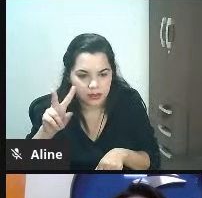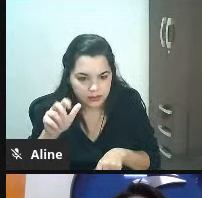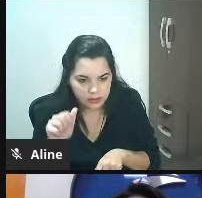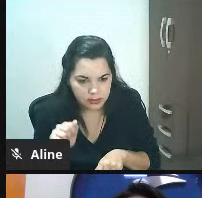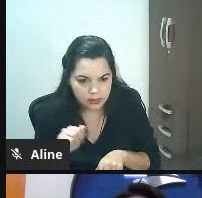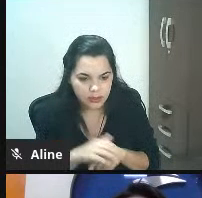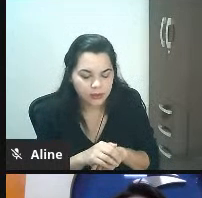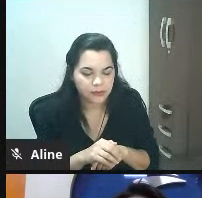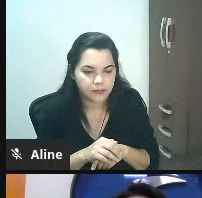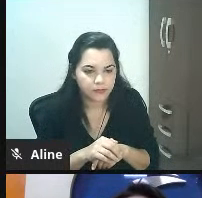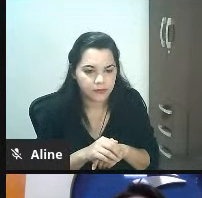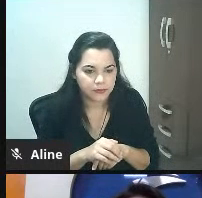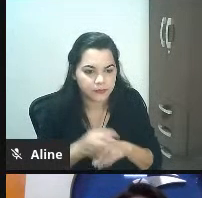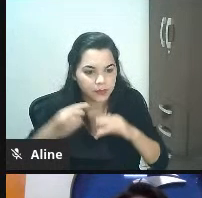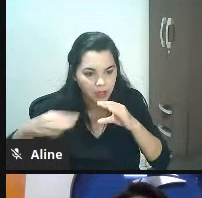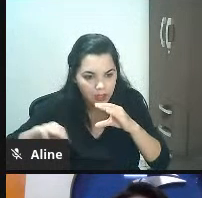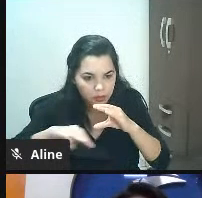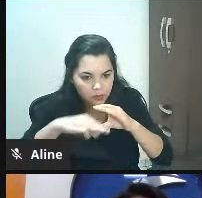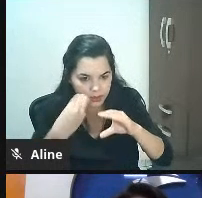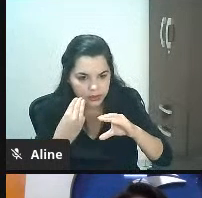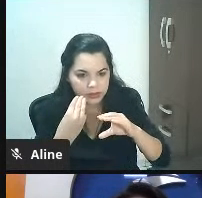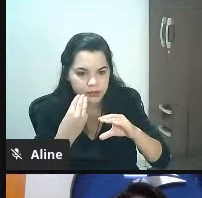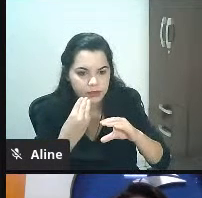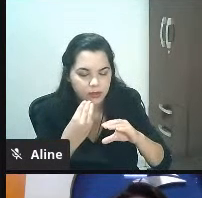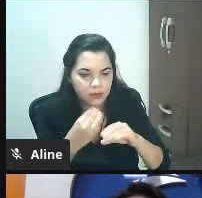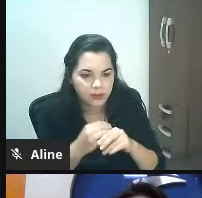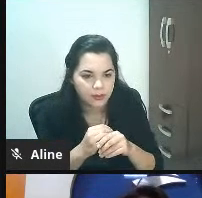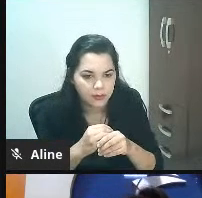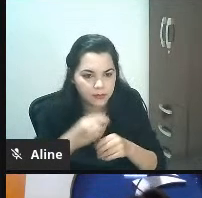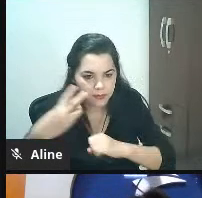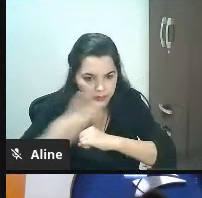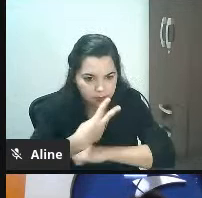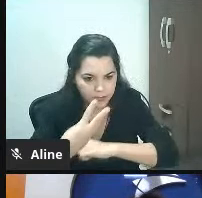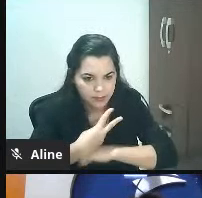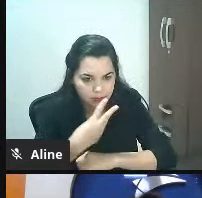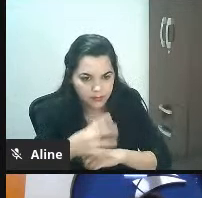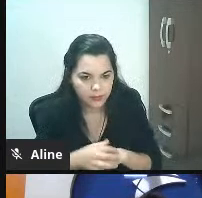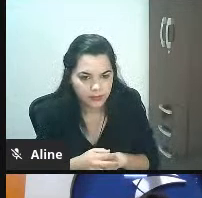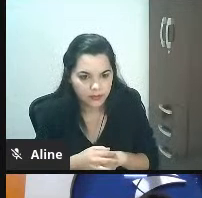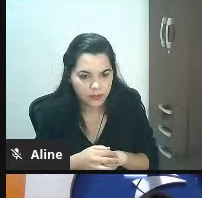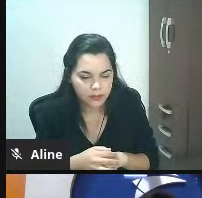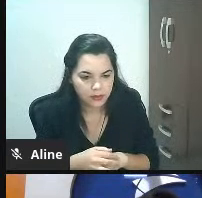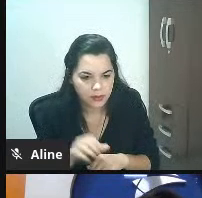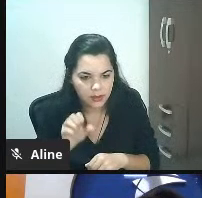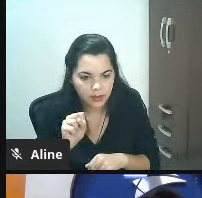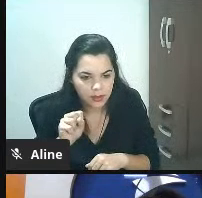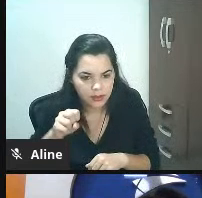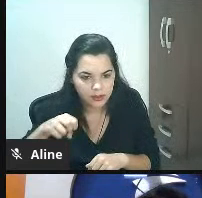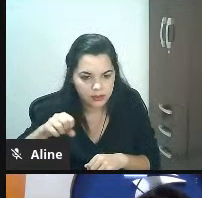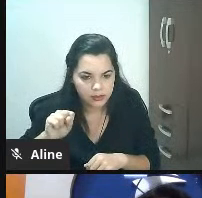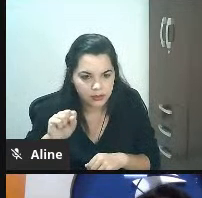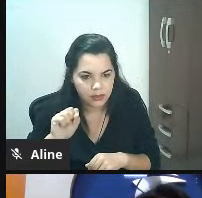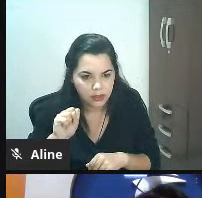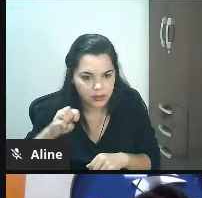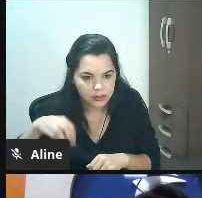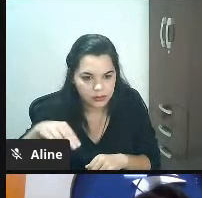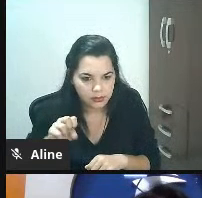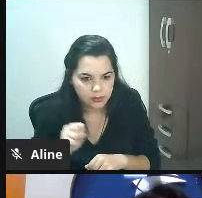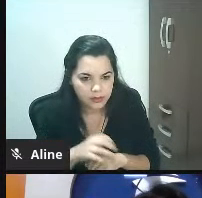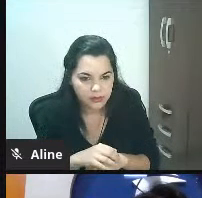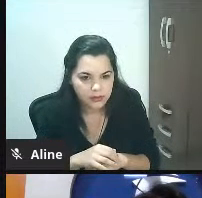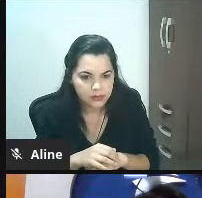no SMS do celular escrito assim ó feliz dias do na o que você não